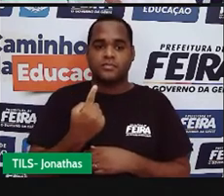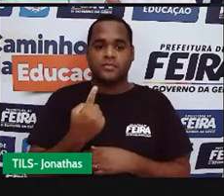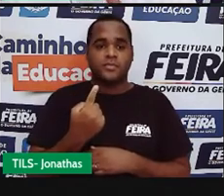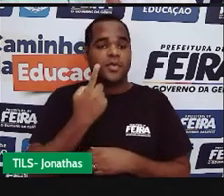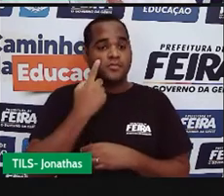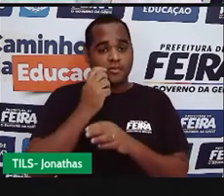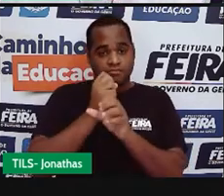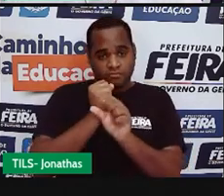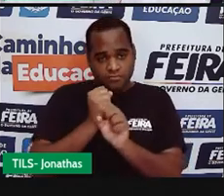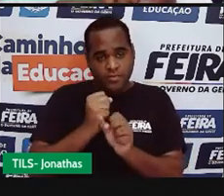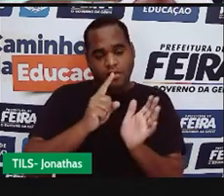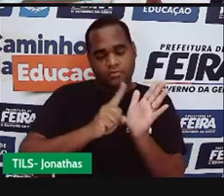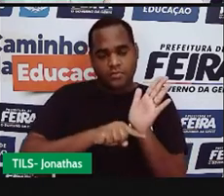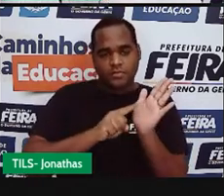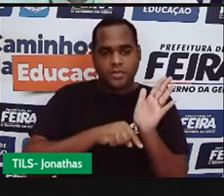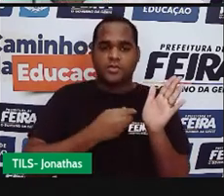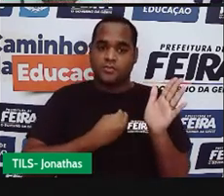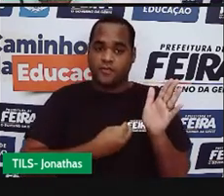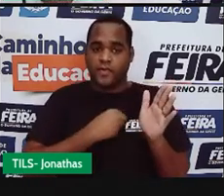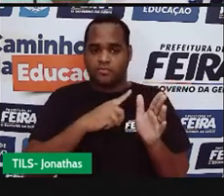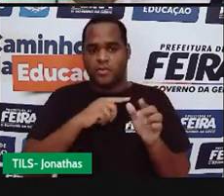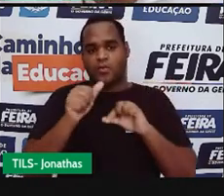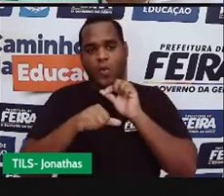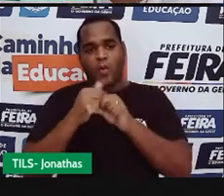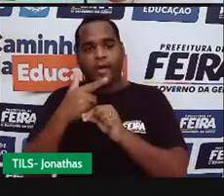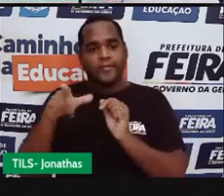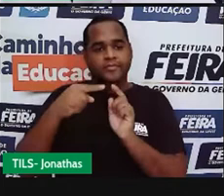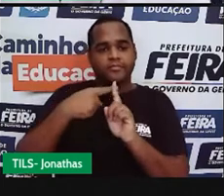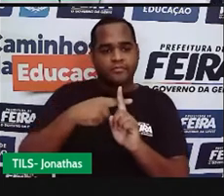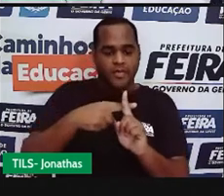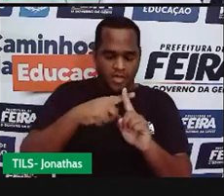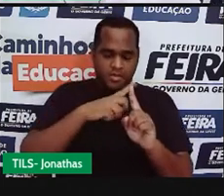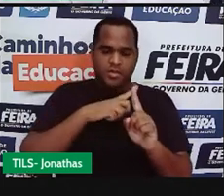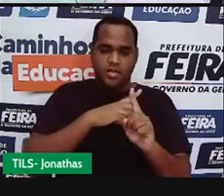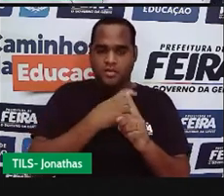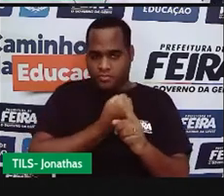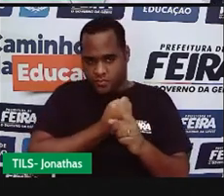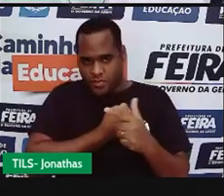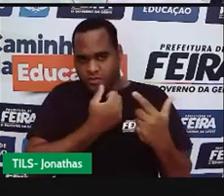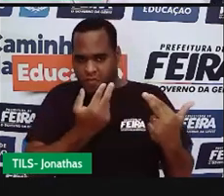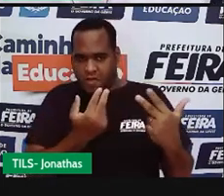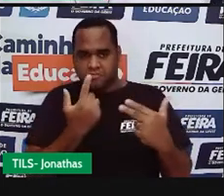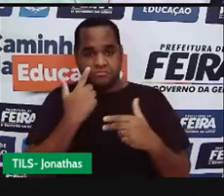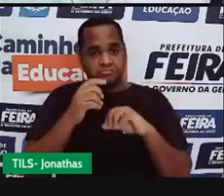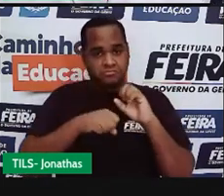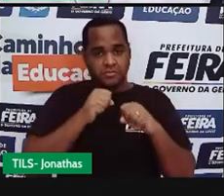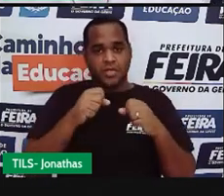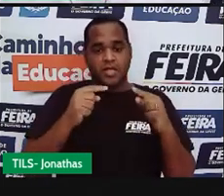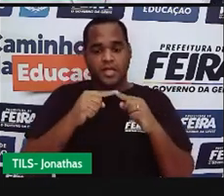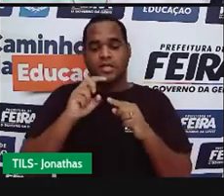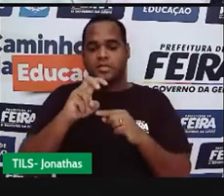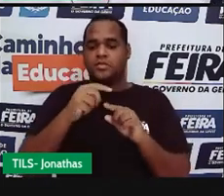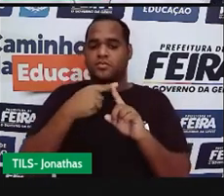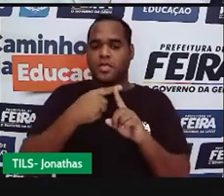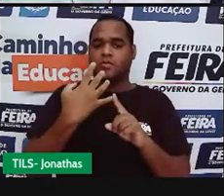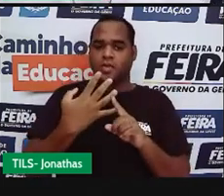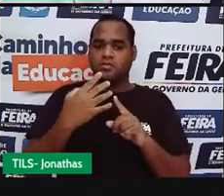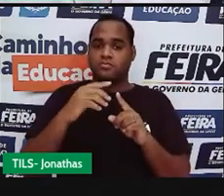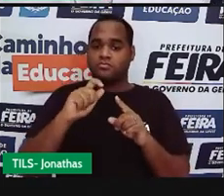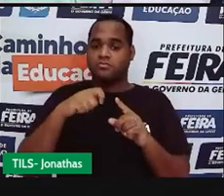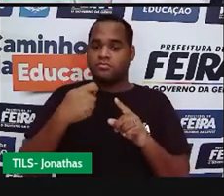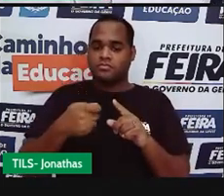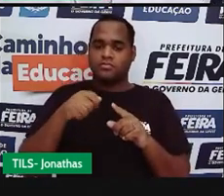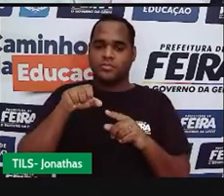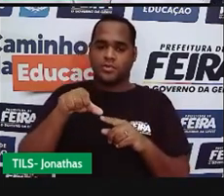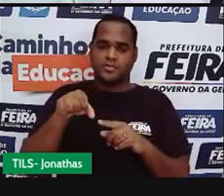Fiz a continha de menos, vou fazer a continha de mais com os mesmos números que eu peguei. Cinco mais quatro dá nove.